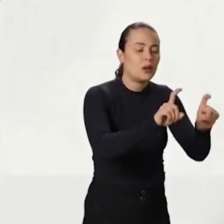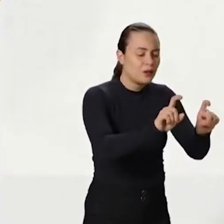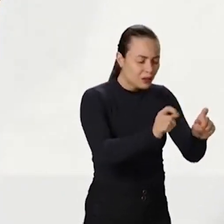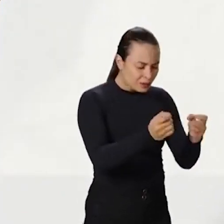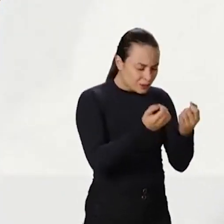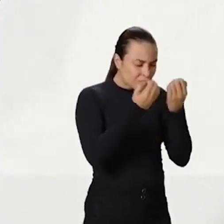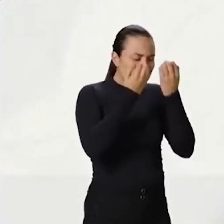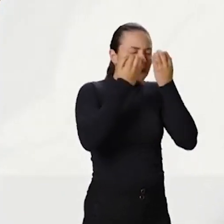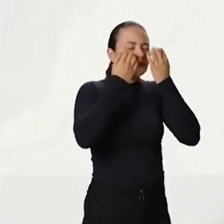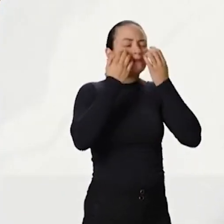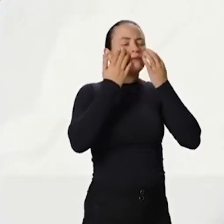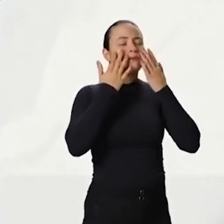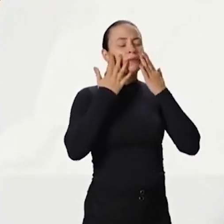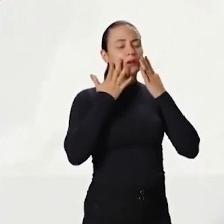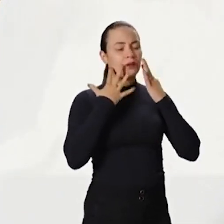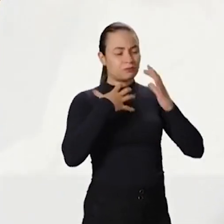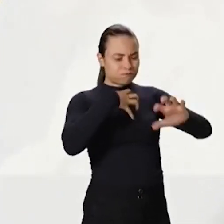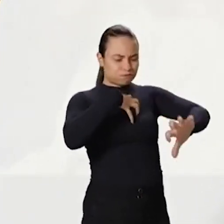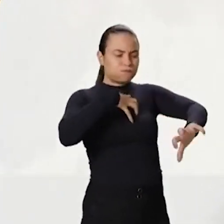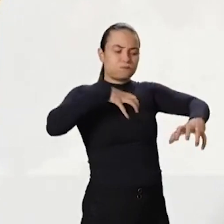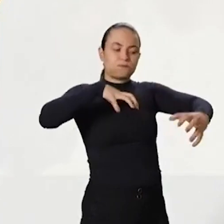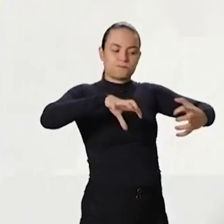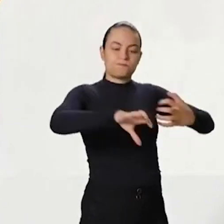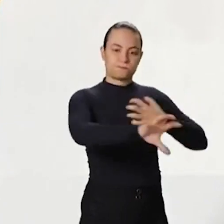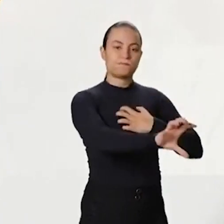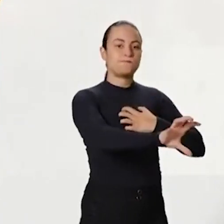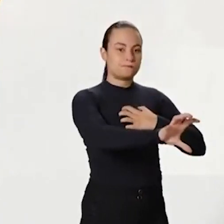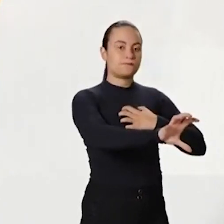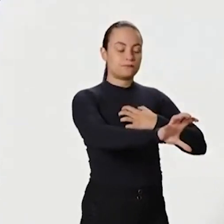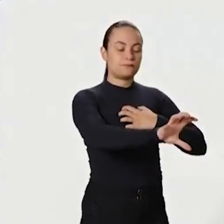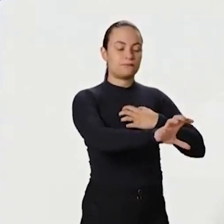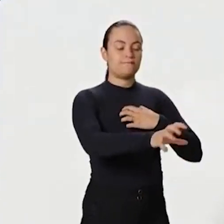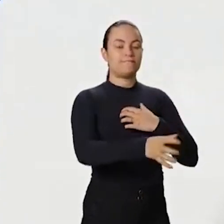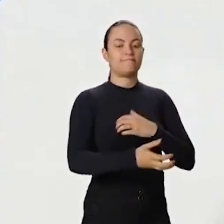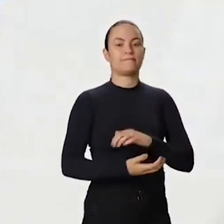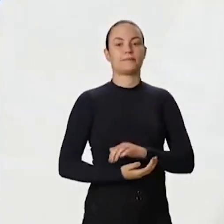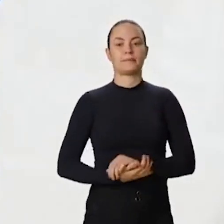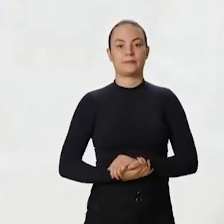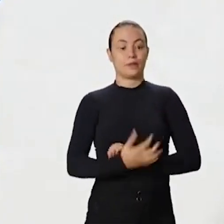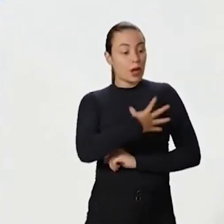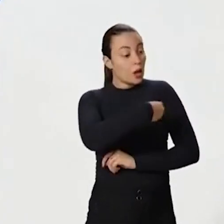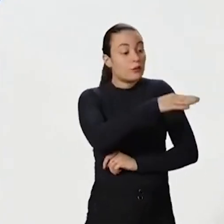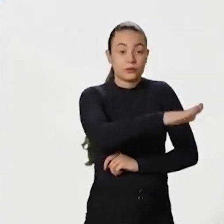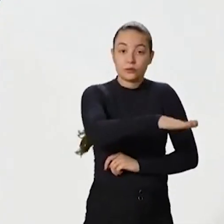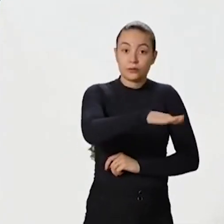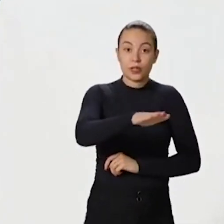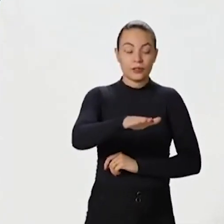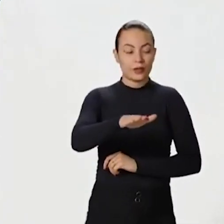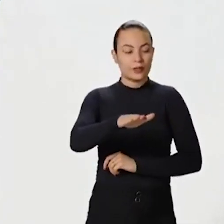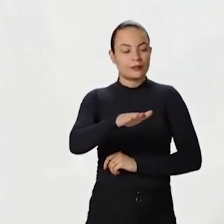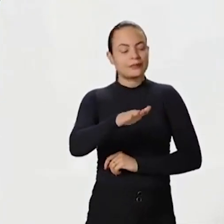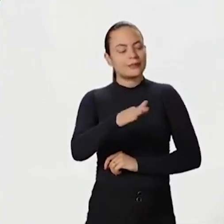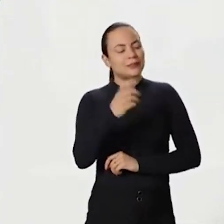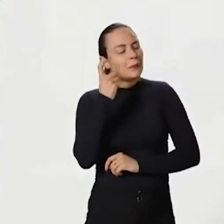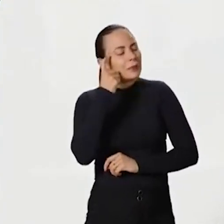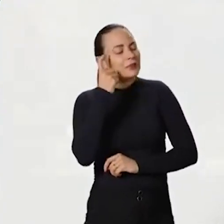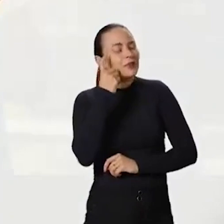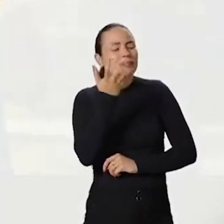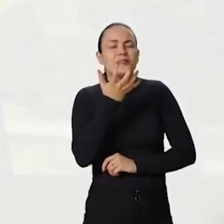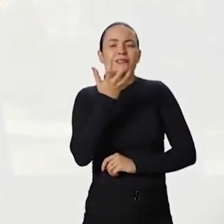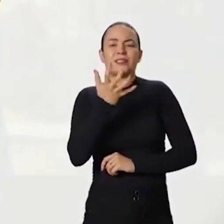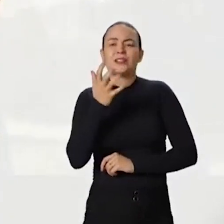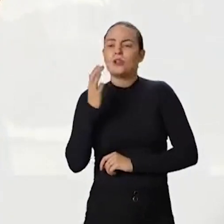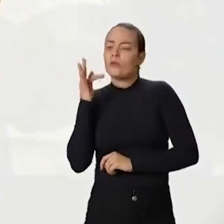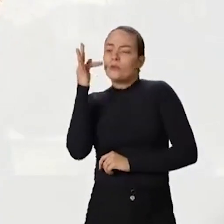veem no choro de seus filhos são suas próprias lágrimas. Ter filhos é nascer para um novo tempo. Ter filhos